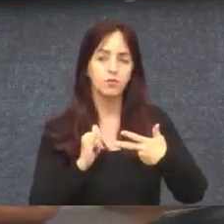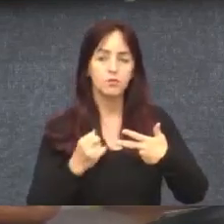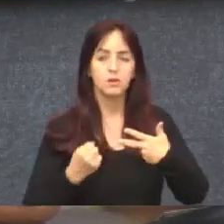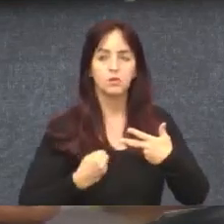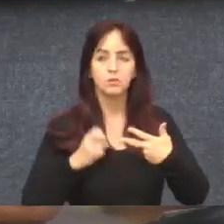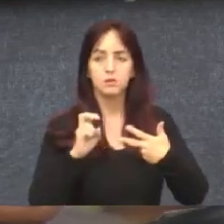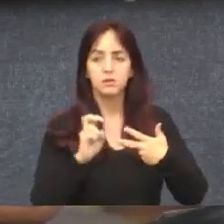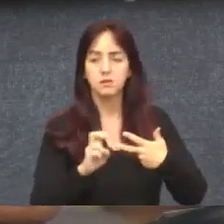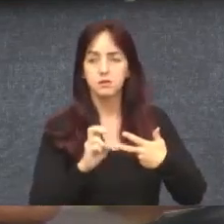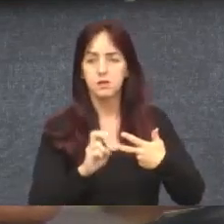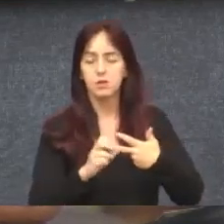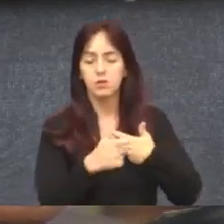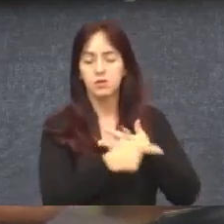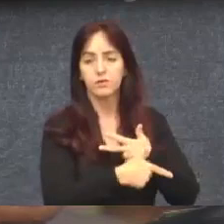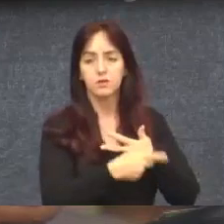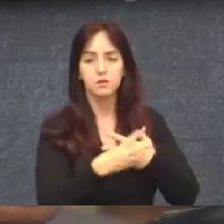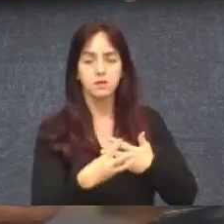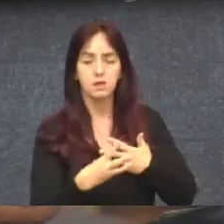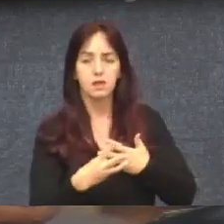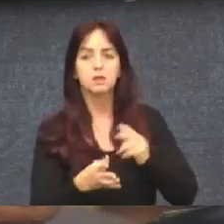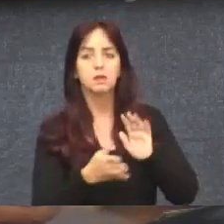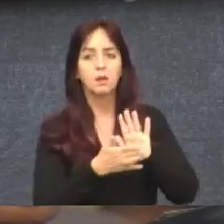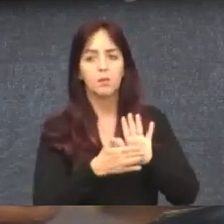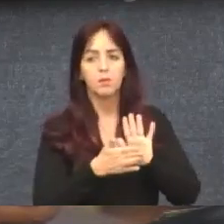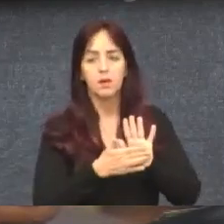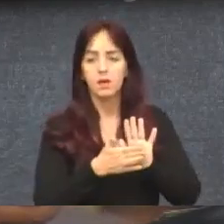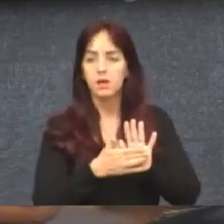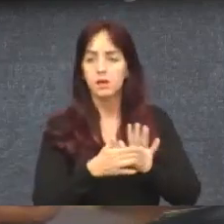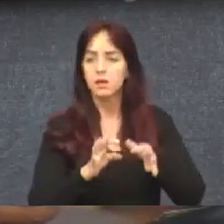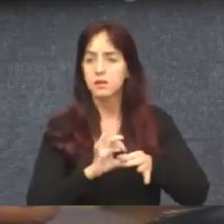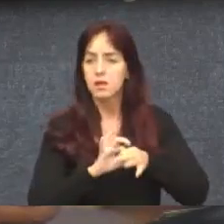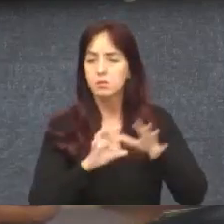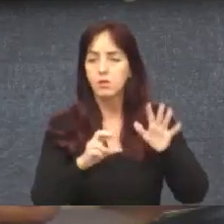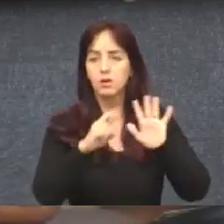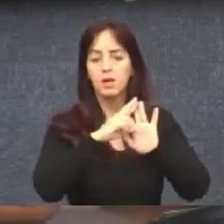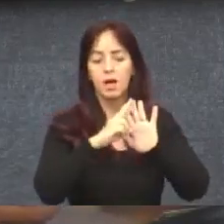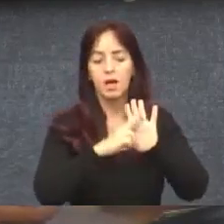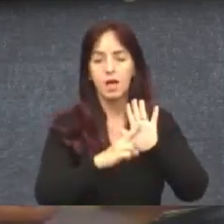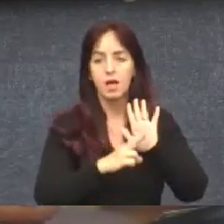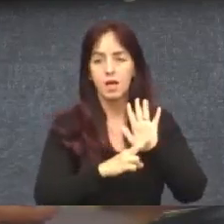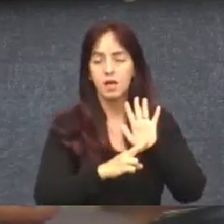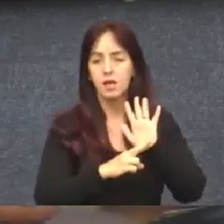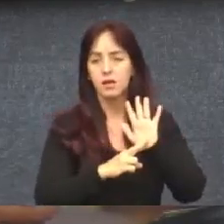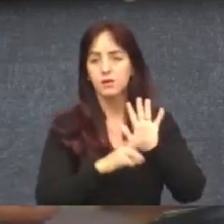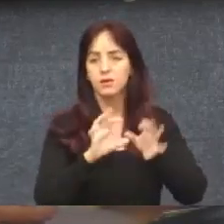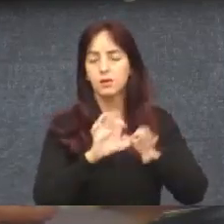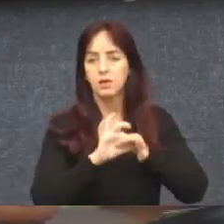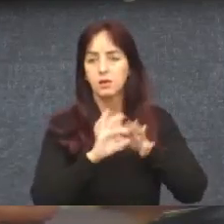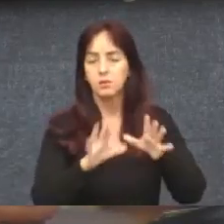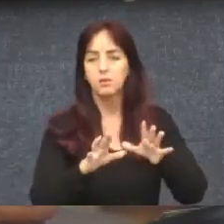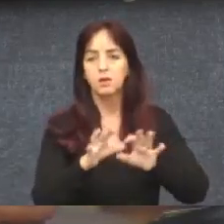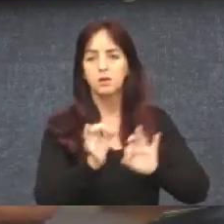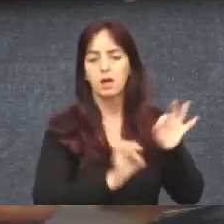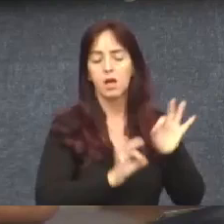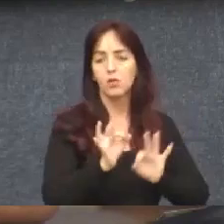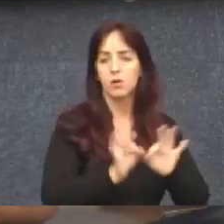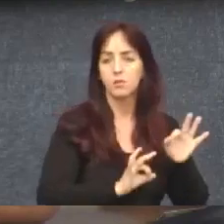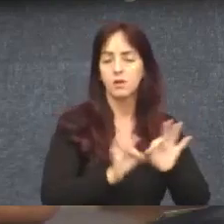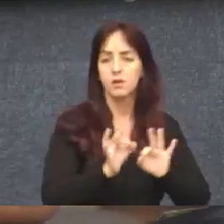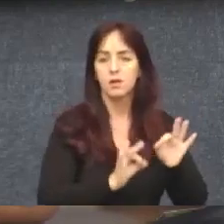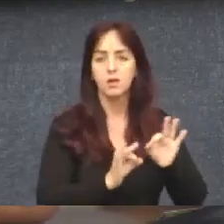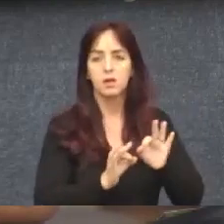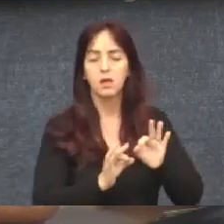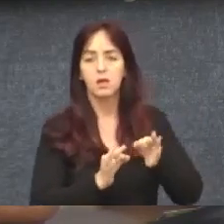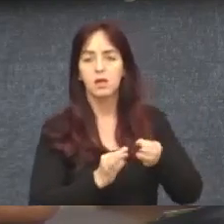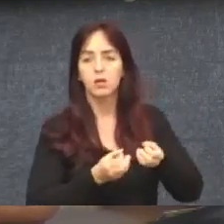10 de 4 de 2023, emenda. Dispõe as regras de licenciamento, regulamentação, modificação